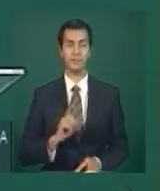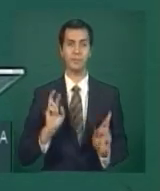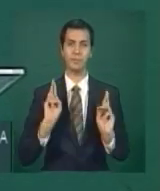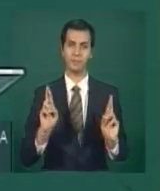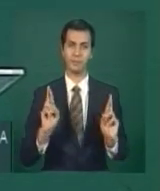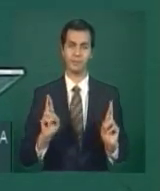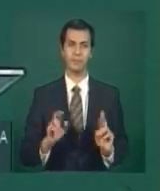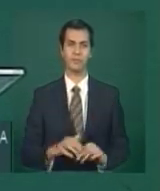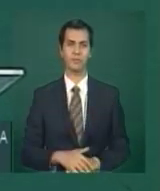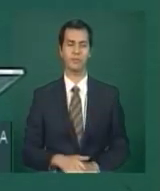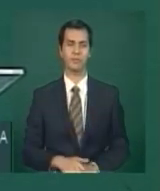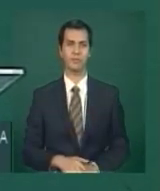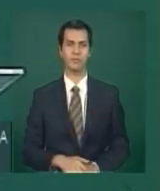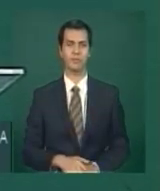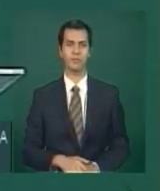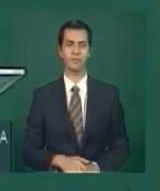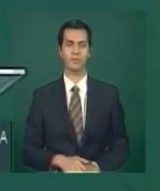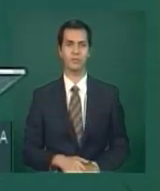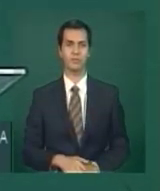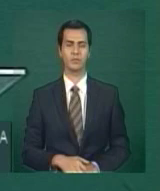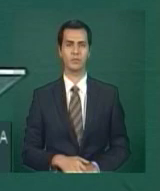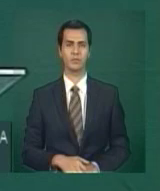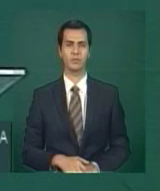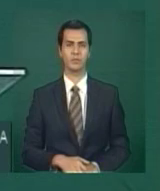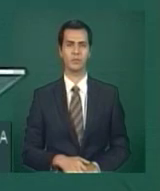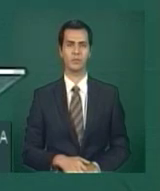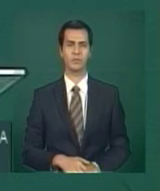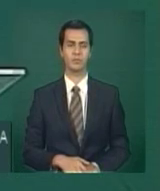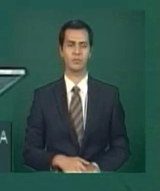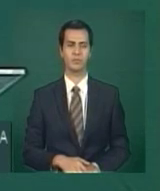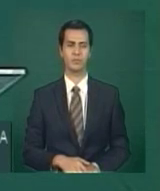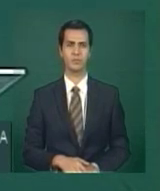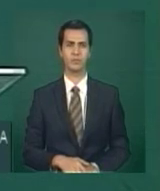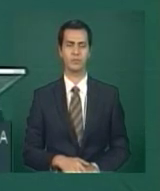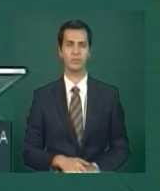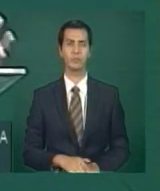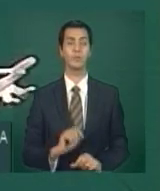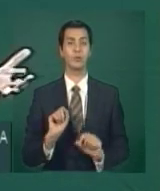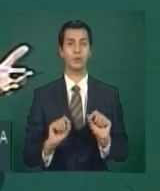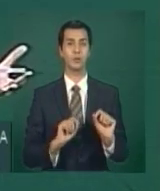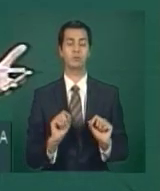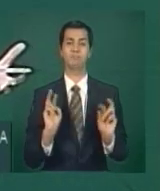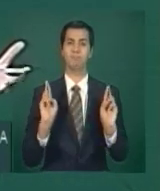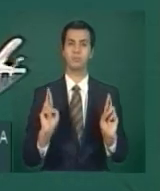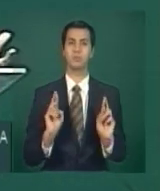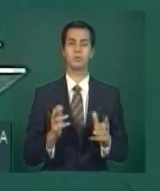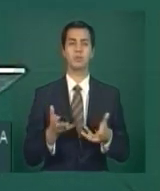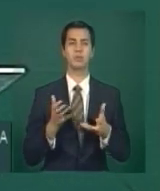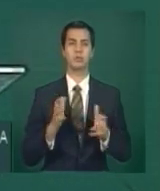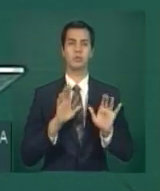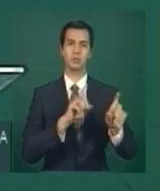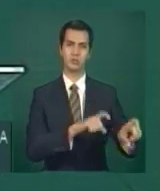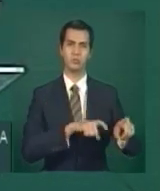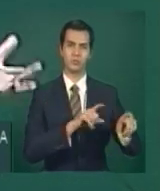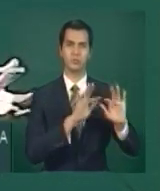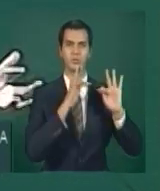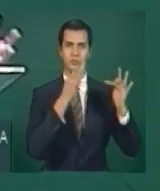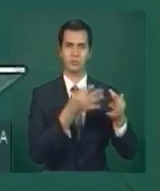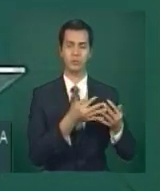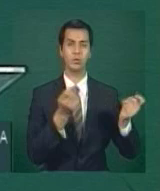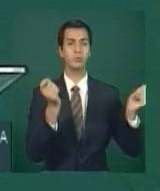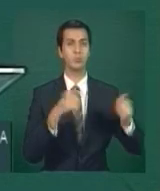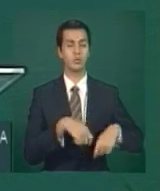que a agricultura familiar tenha uma infraestrutura e uma